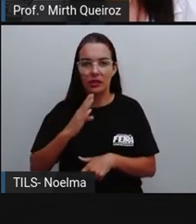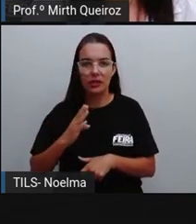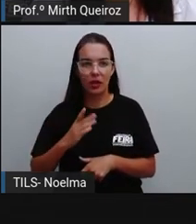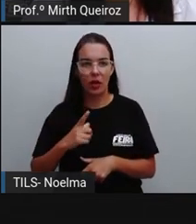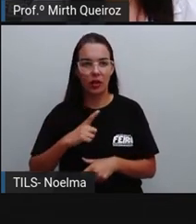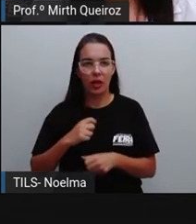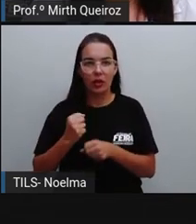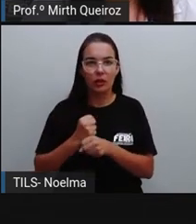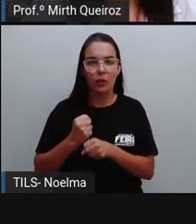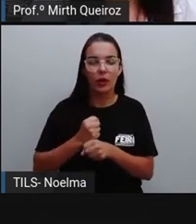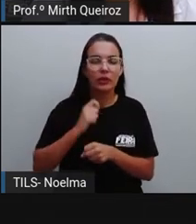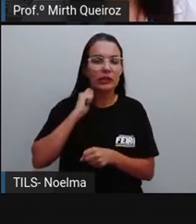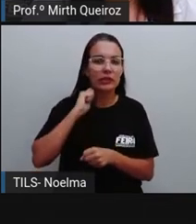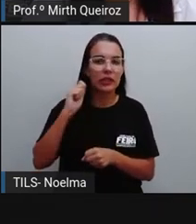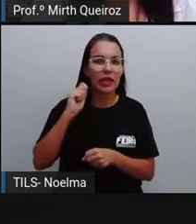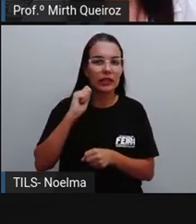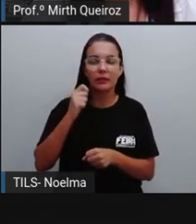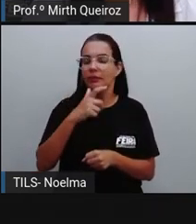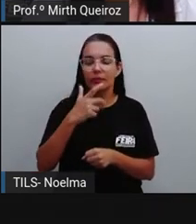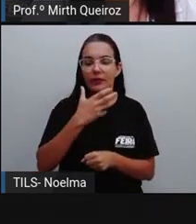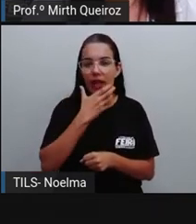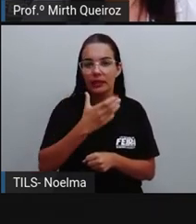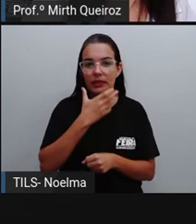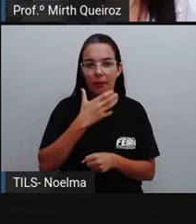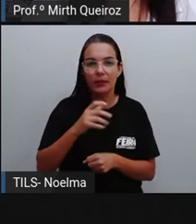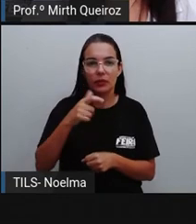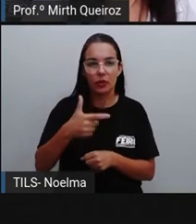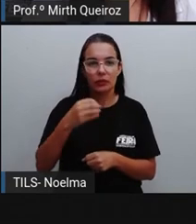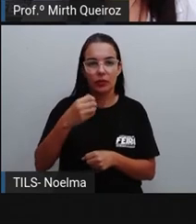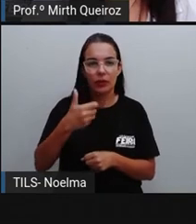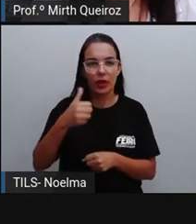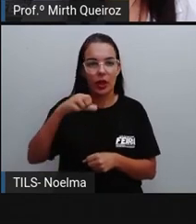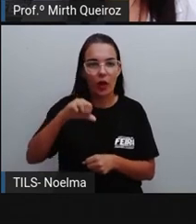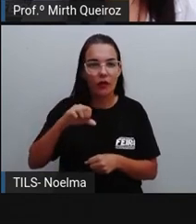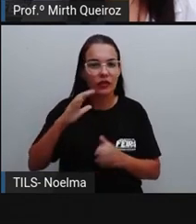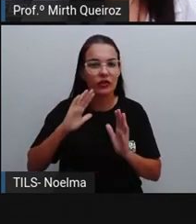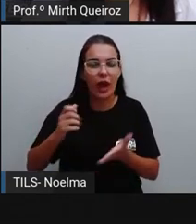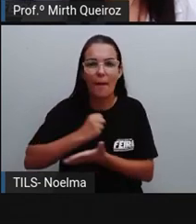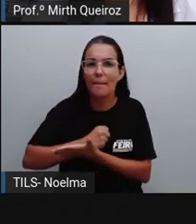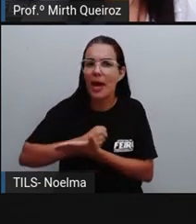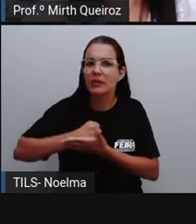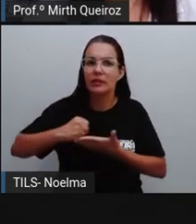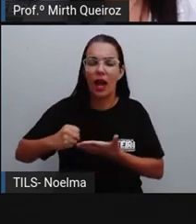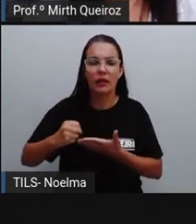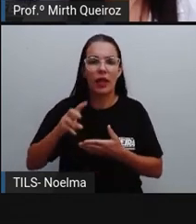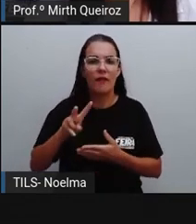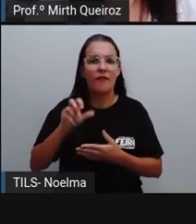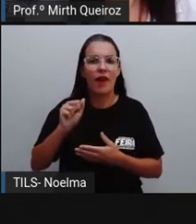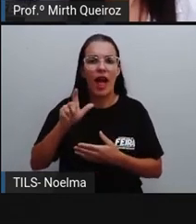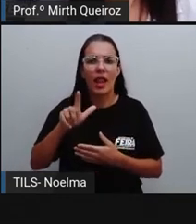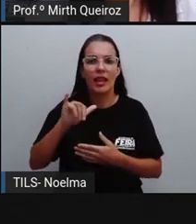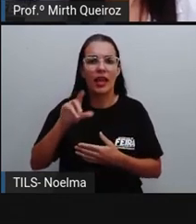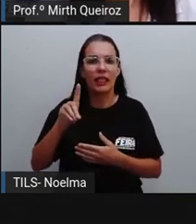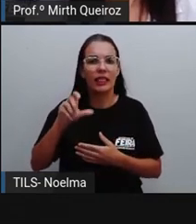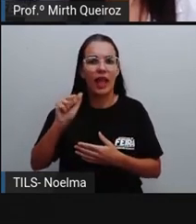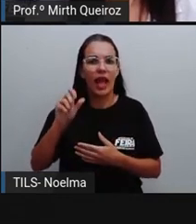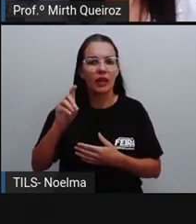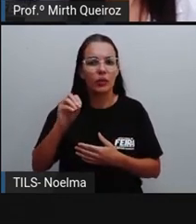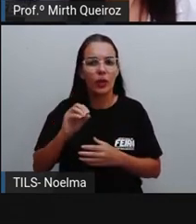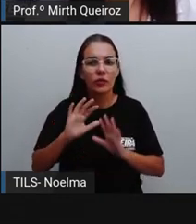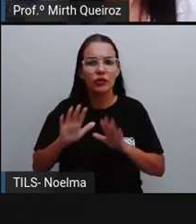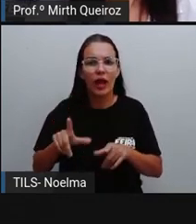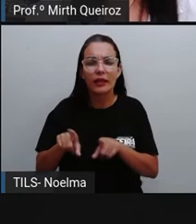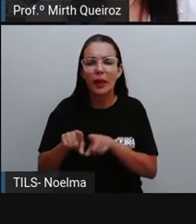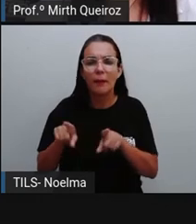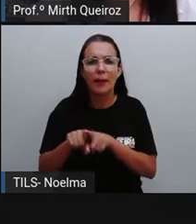fora do prazo de validade. E, além disso, os chocolates estavam esbranquiçados e